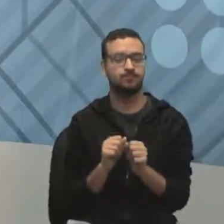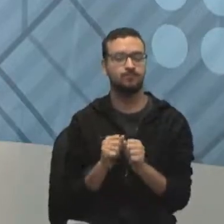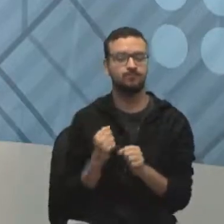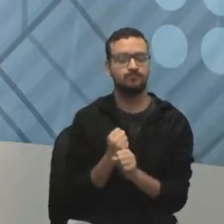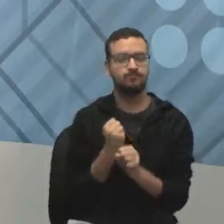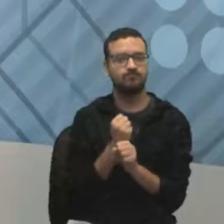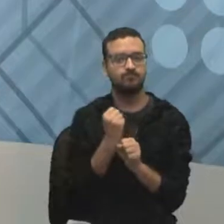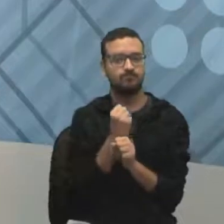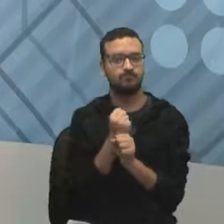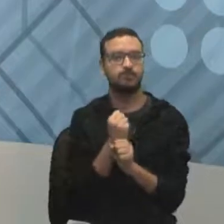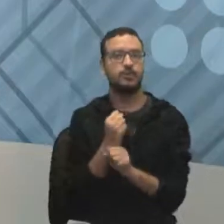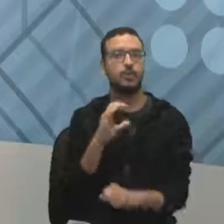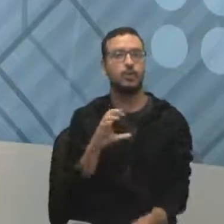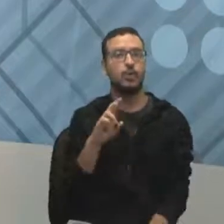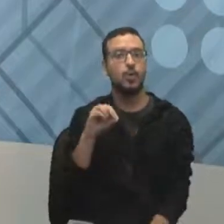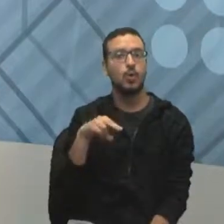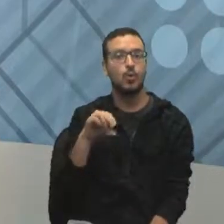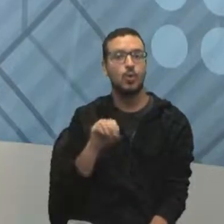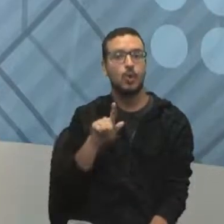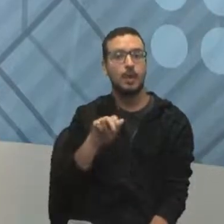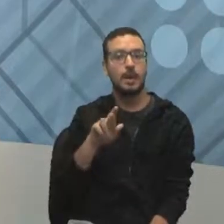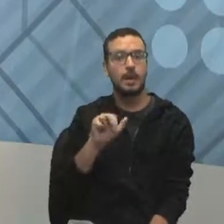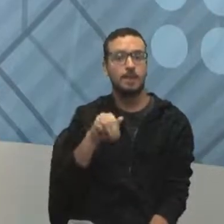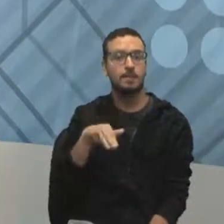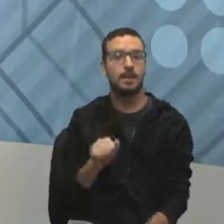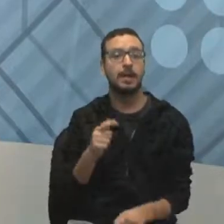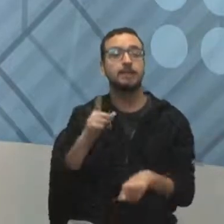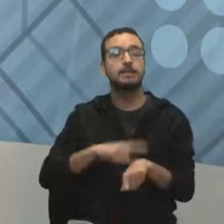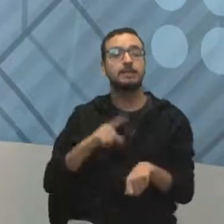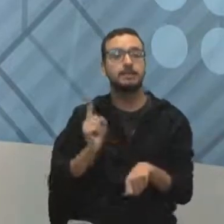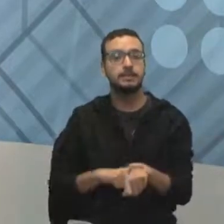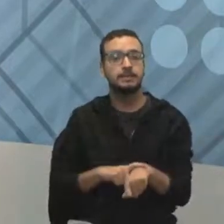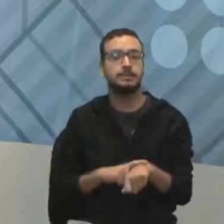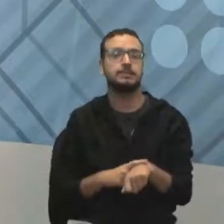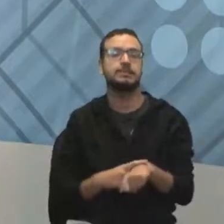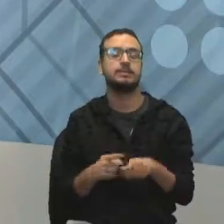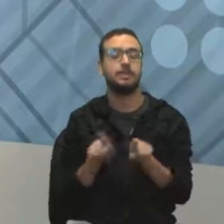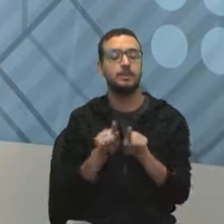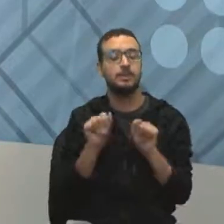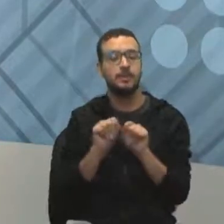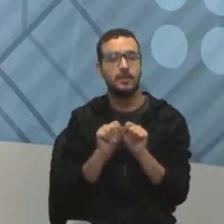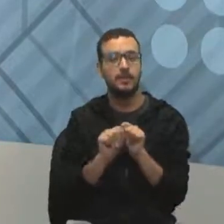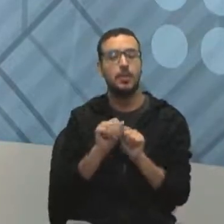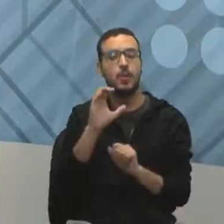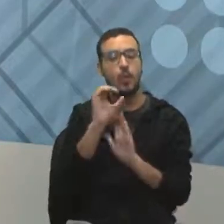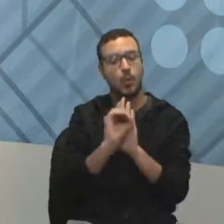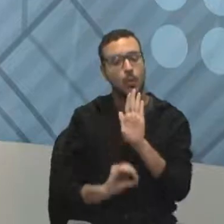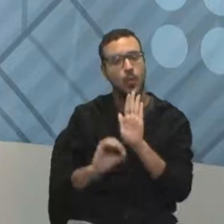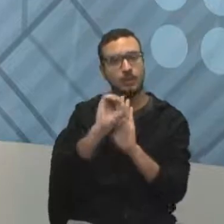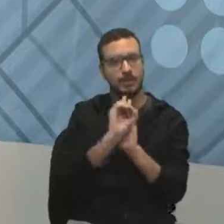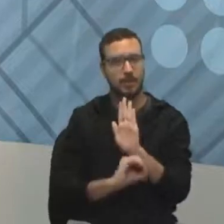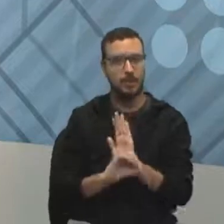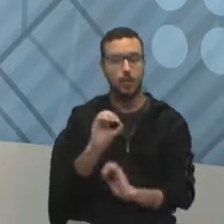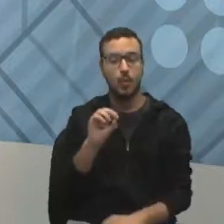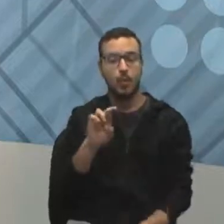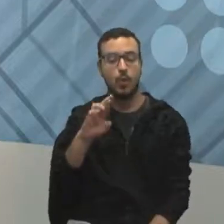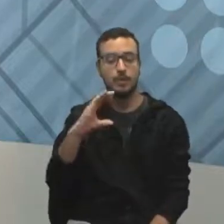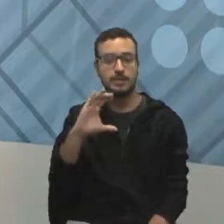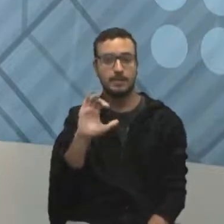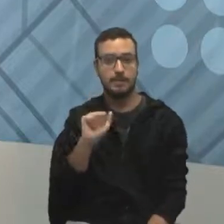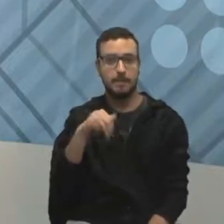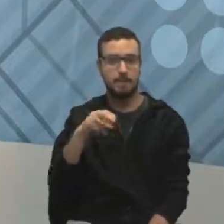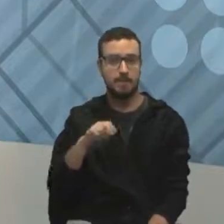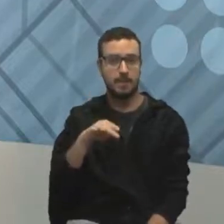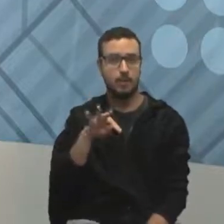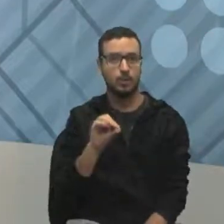cronograma, que é o tempo de duração da construção desse projeto, e fizemos o orçamento, a gestão de custos, que é quanto nós